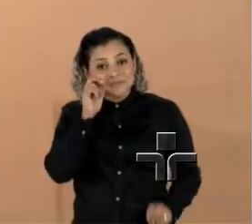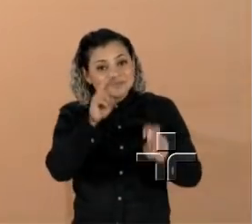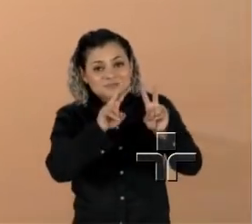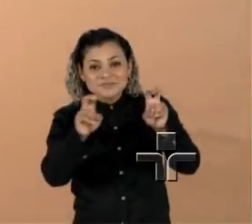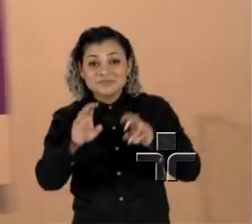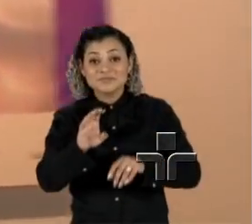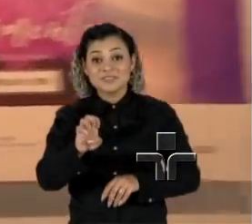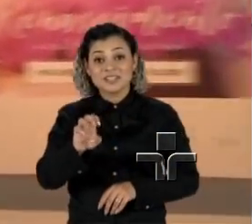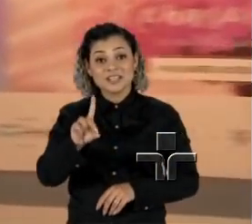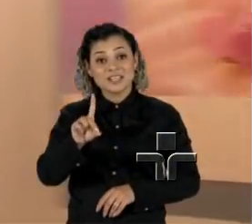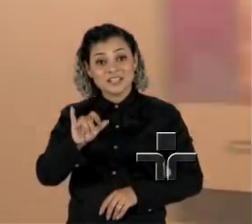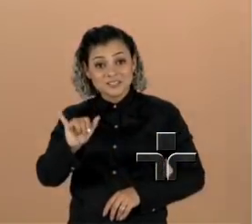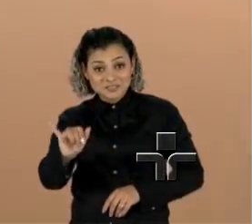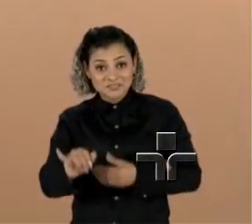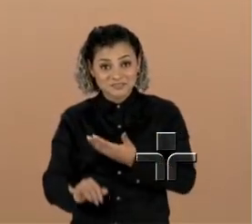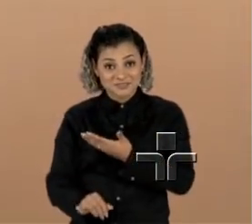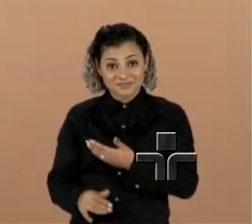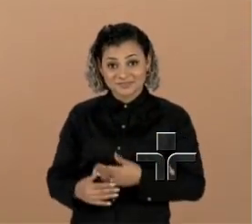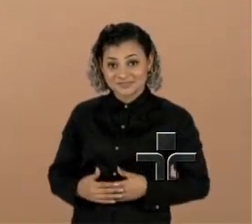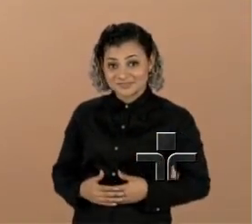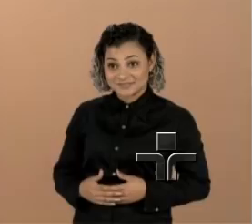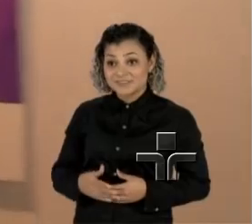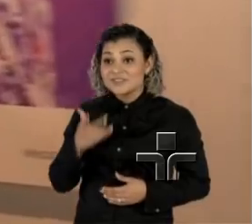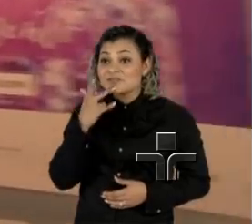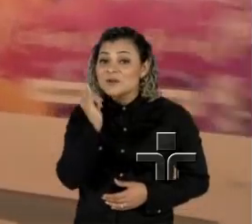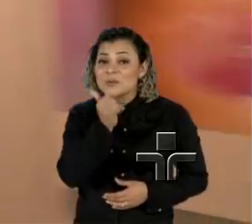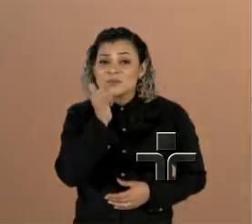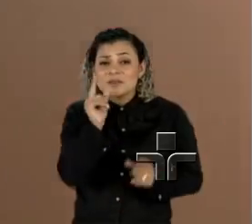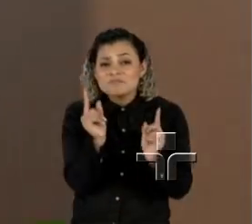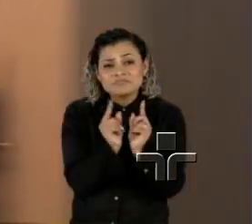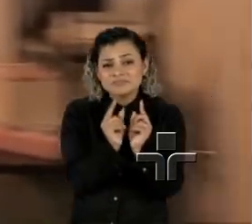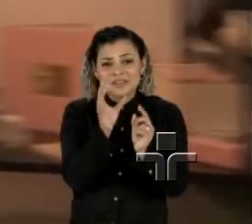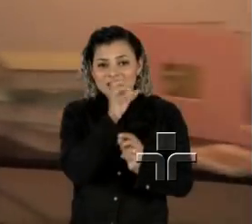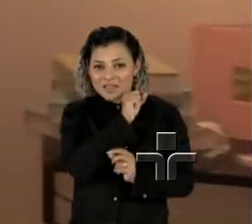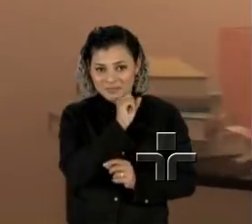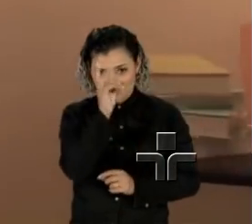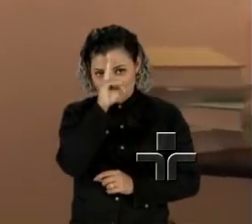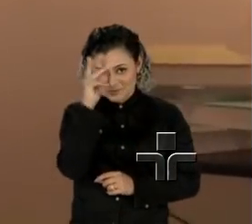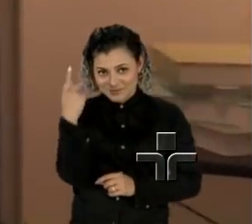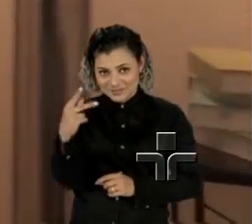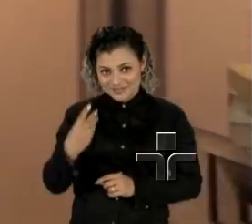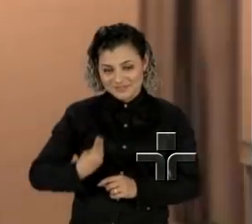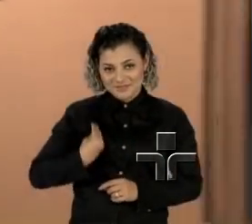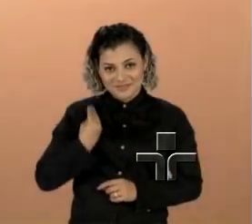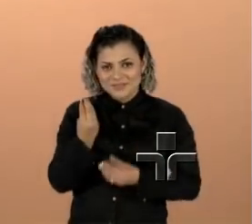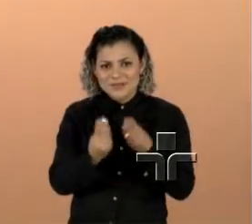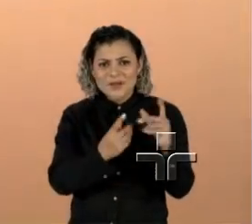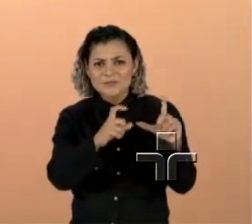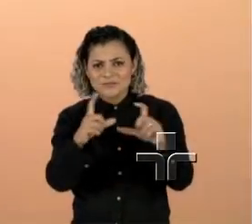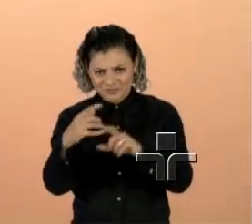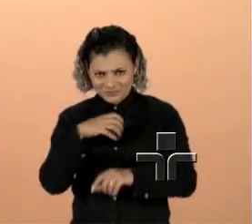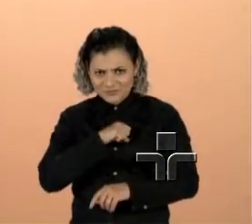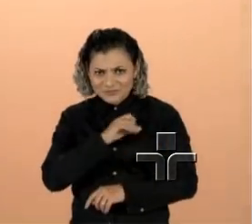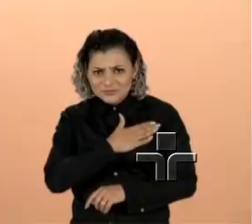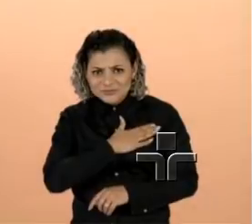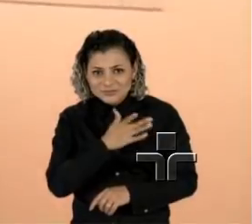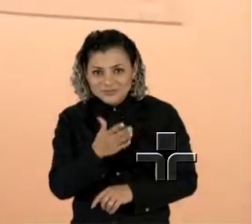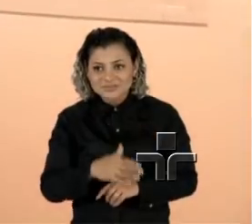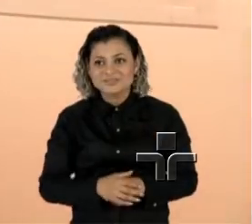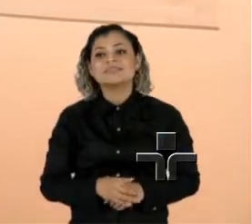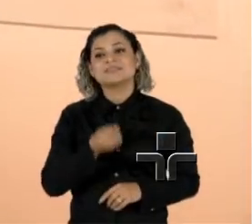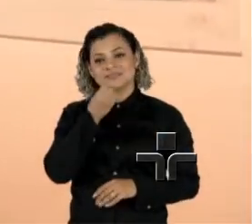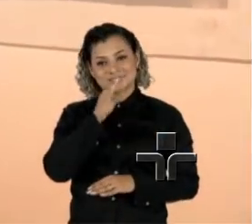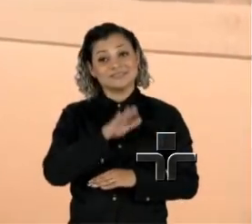Edi Garrido, que vai contar um pouquinho da história dela também, e como é foi fazer essa série de fotos. Edi, boa tarde.